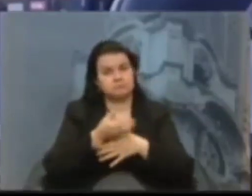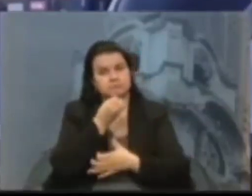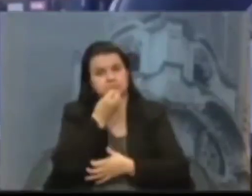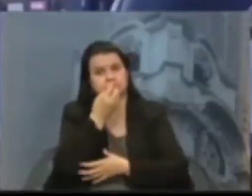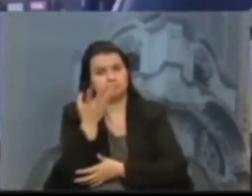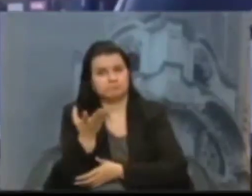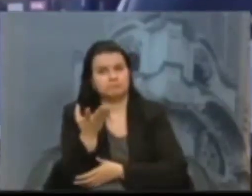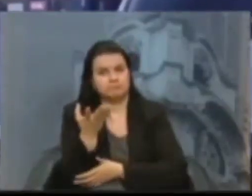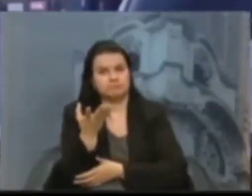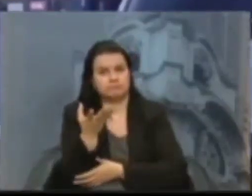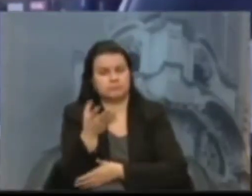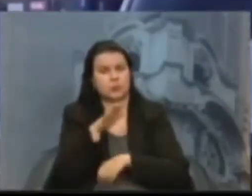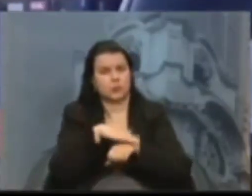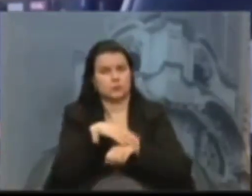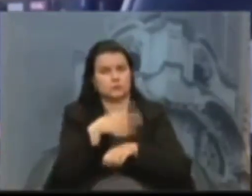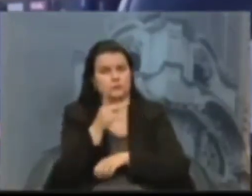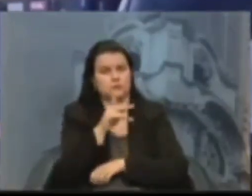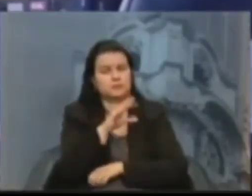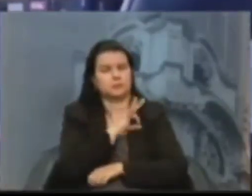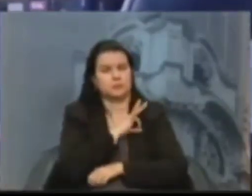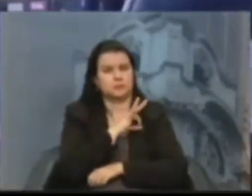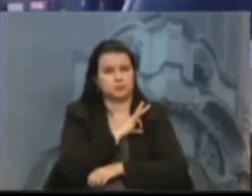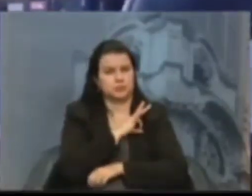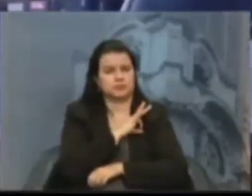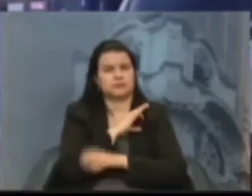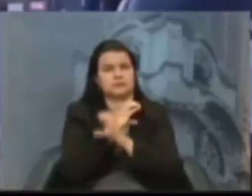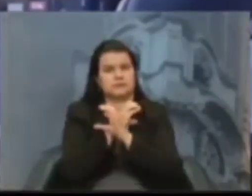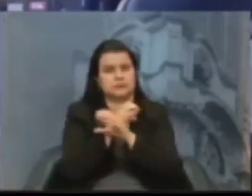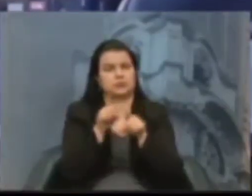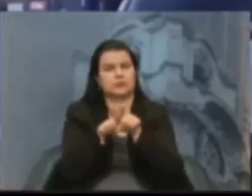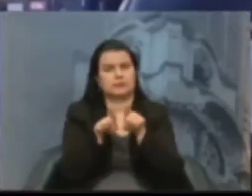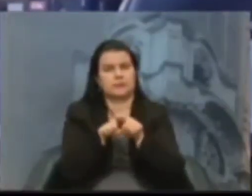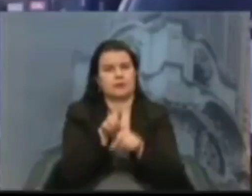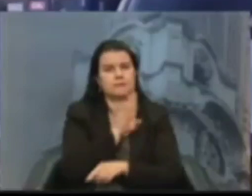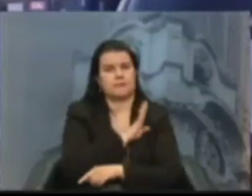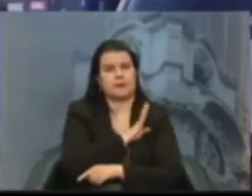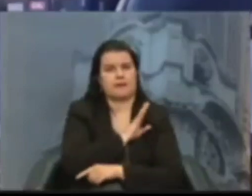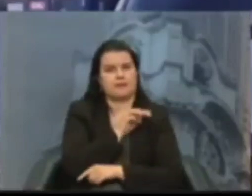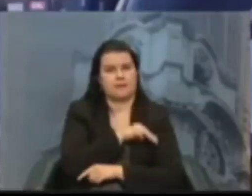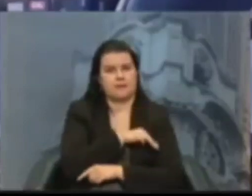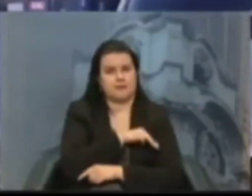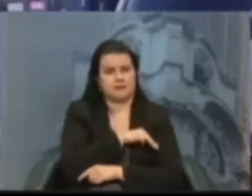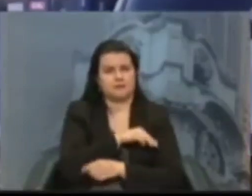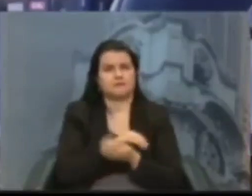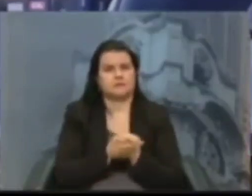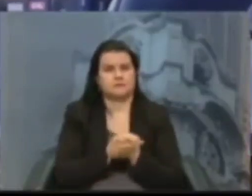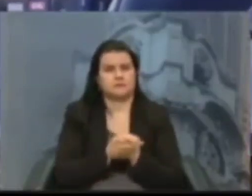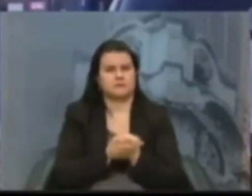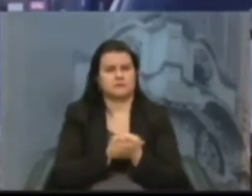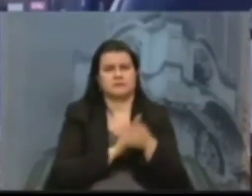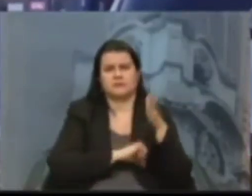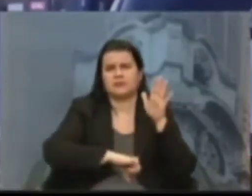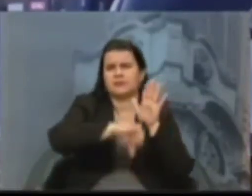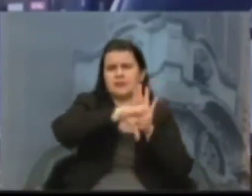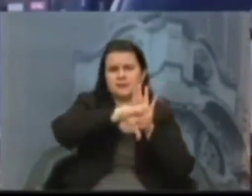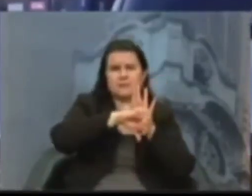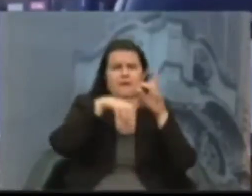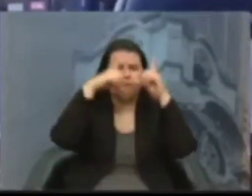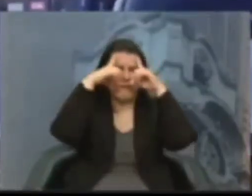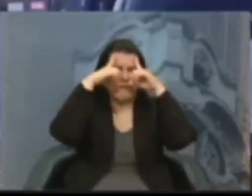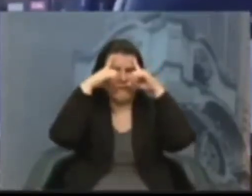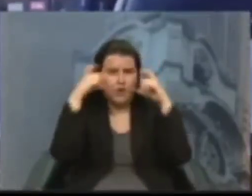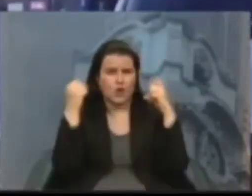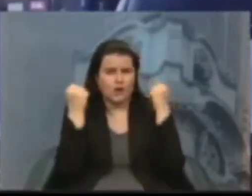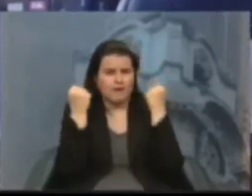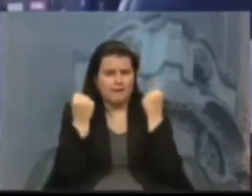tanto da Brigada Militar quanto da Polícia Civil, sem dúvidas, né, os crimes mais violentos,